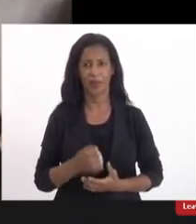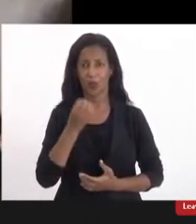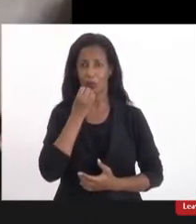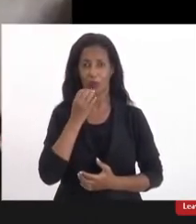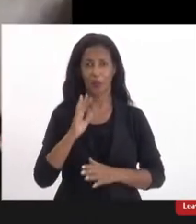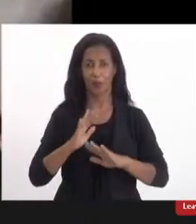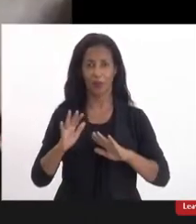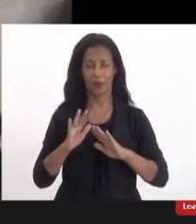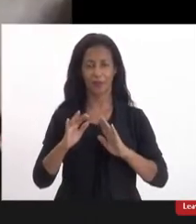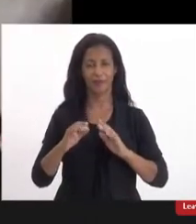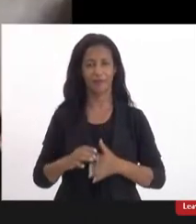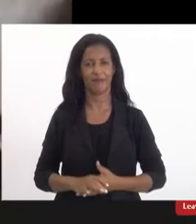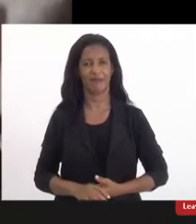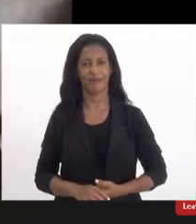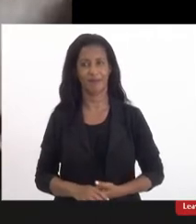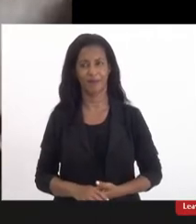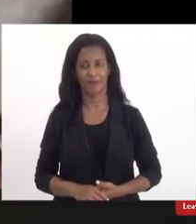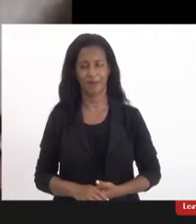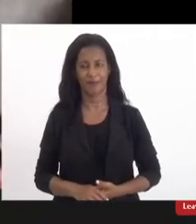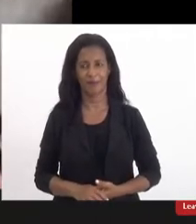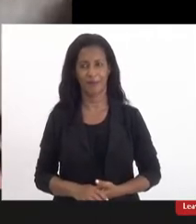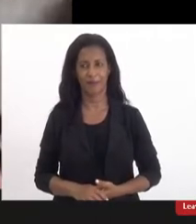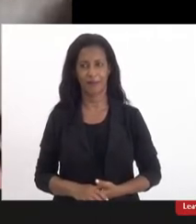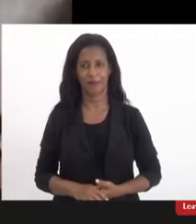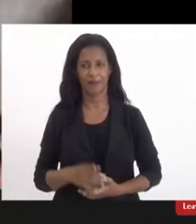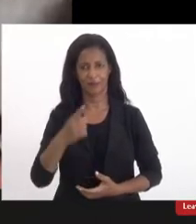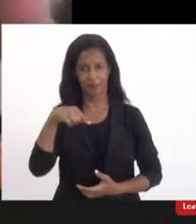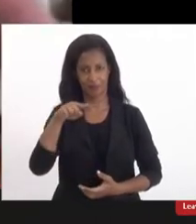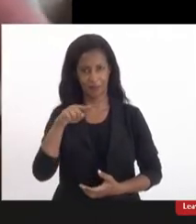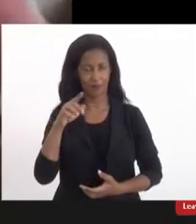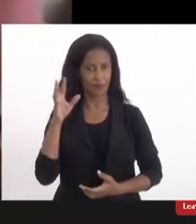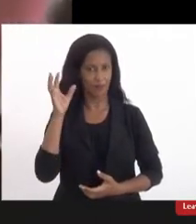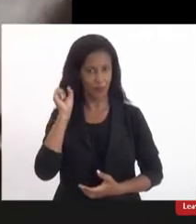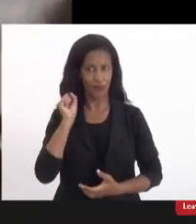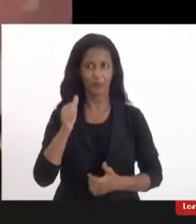ouvindo não sei se vocês estão me ouvindo